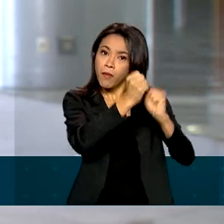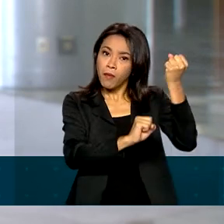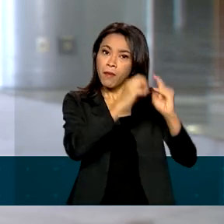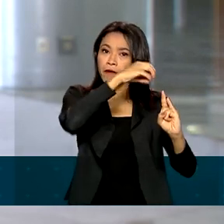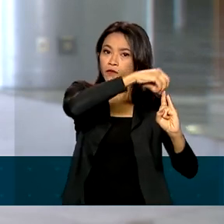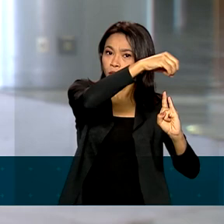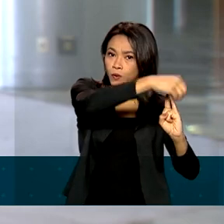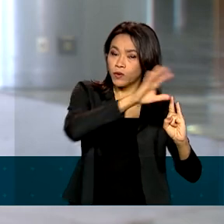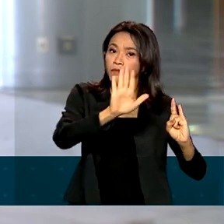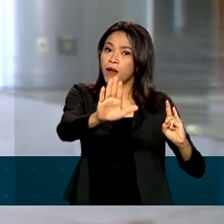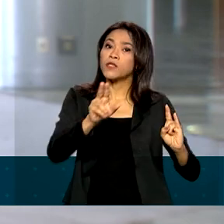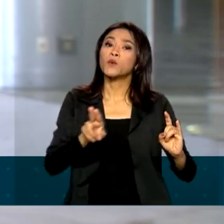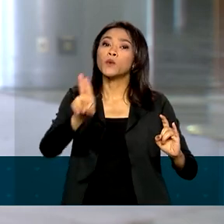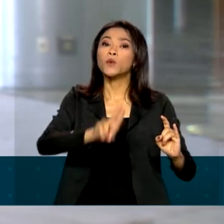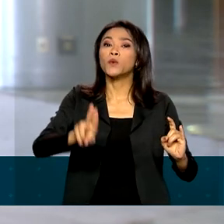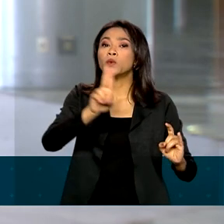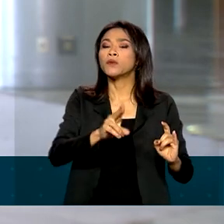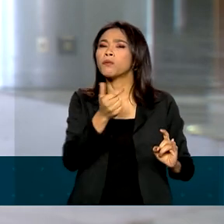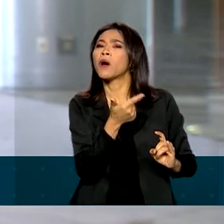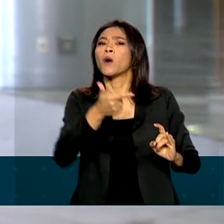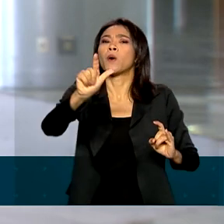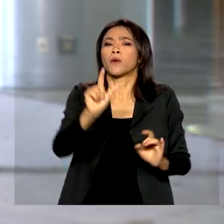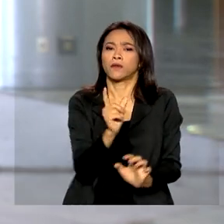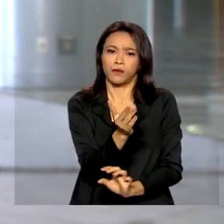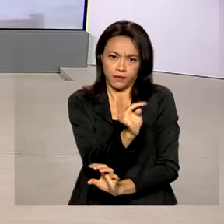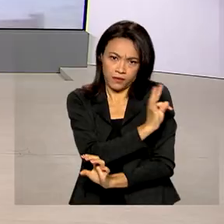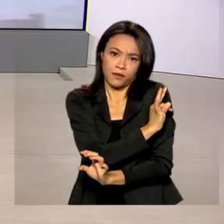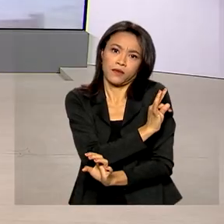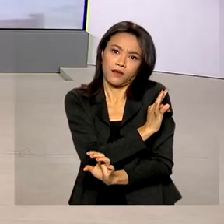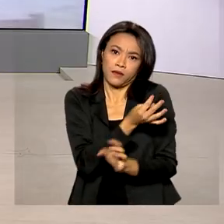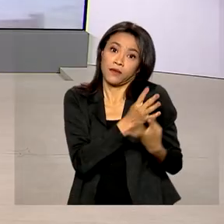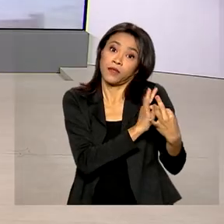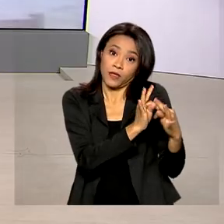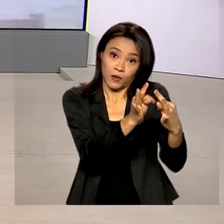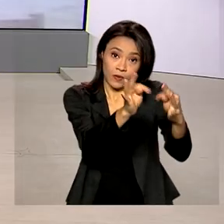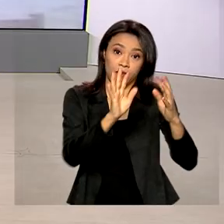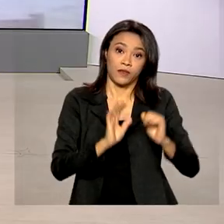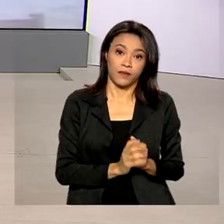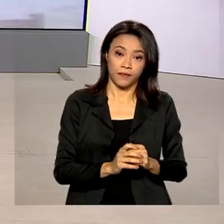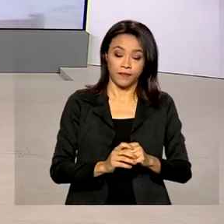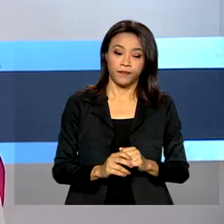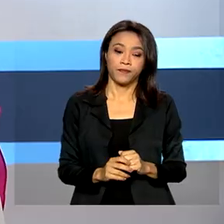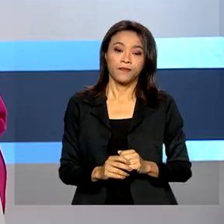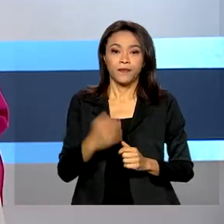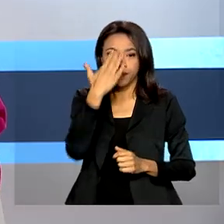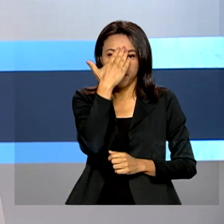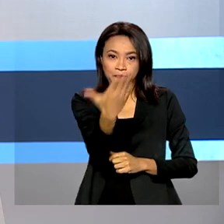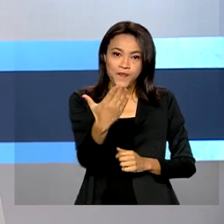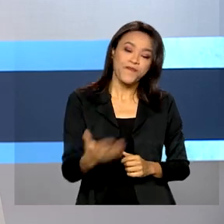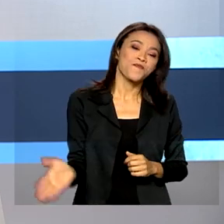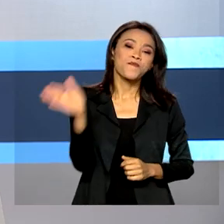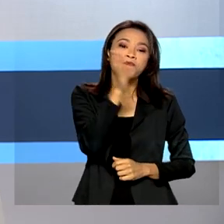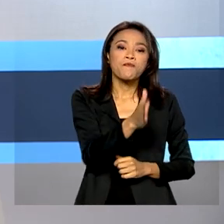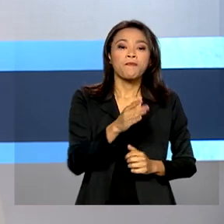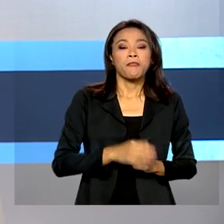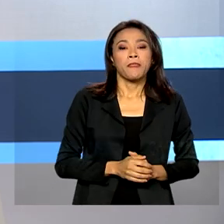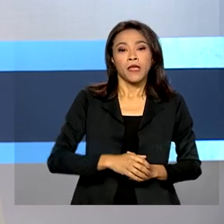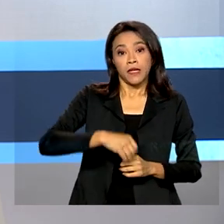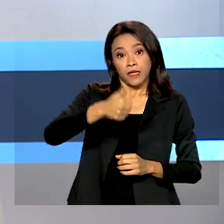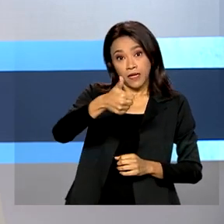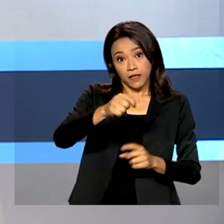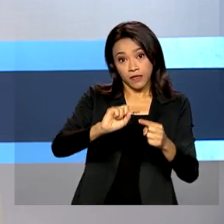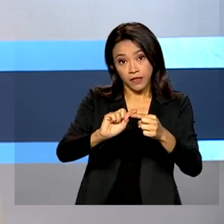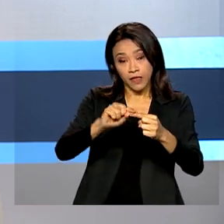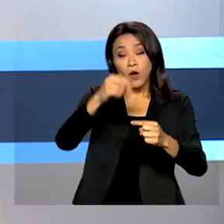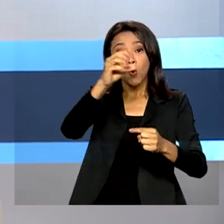que, neste caso, utiliza uma tecnologia diferente. Renata, eu volto com você. Obrigada pelas informações, Glauco. Na primeira quinzena de